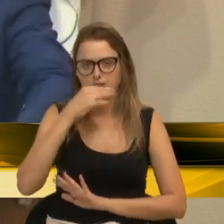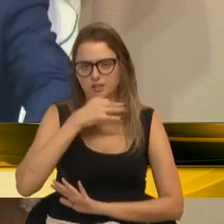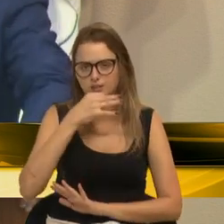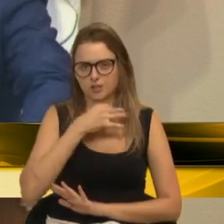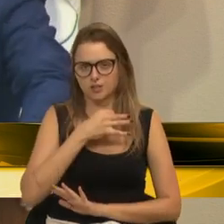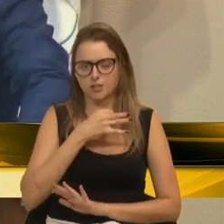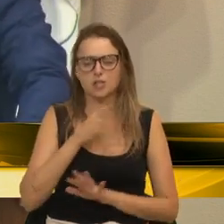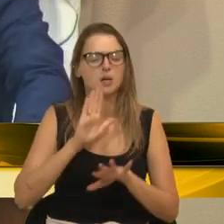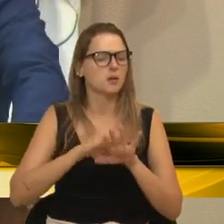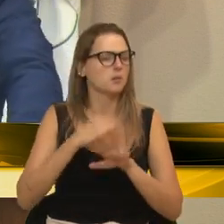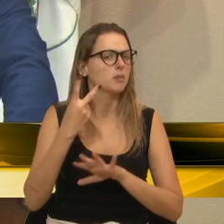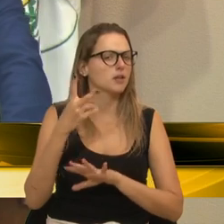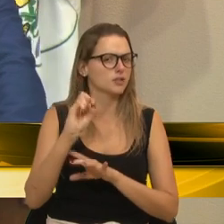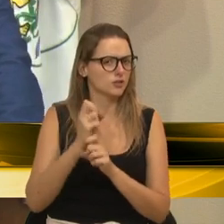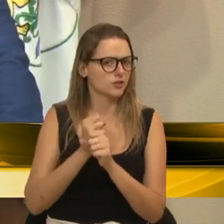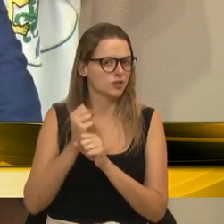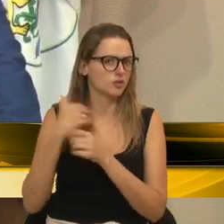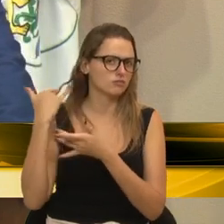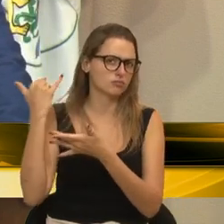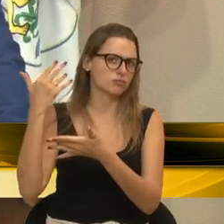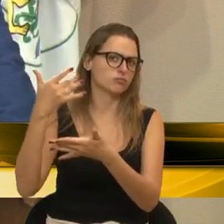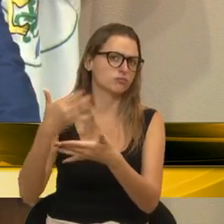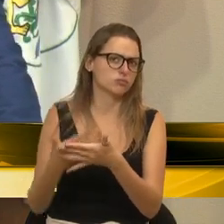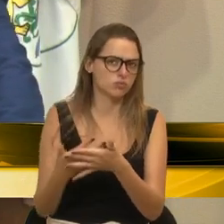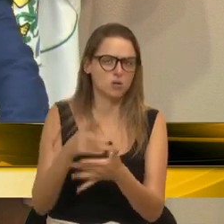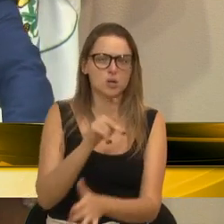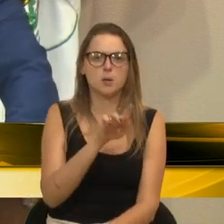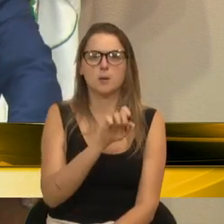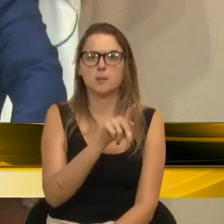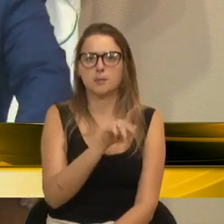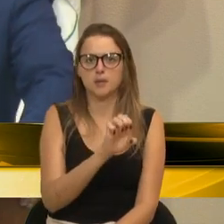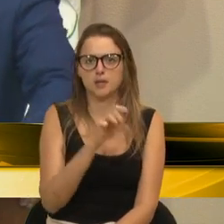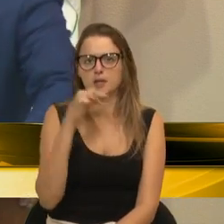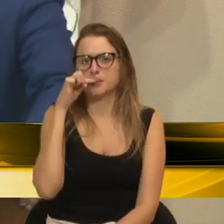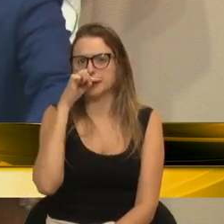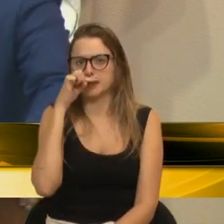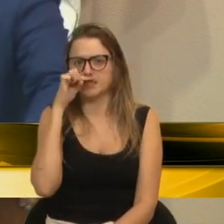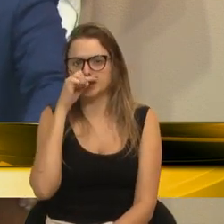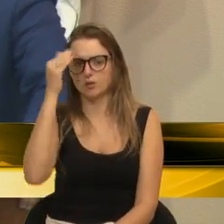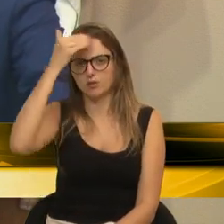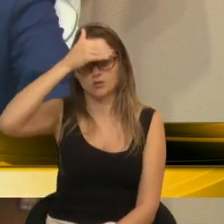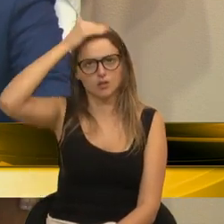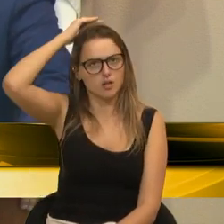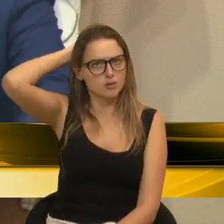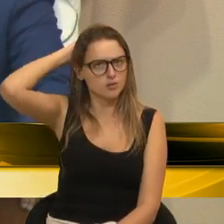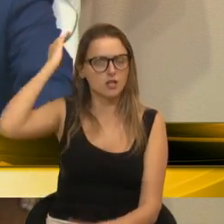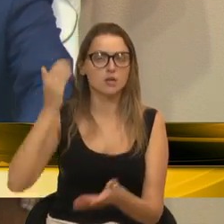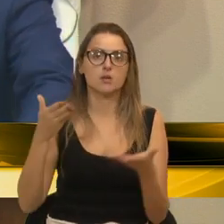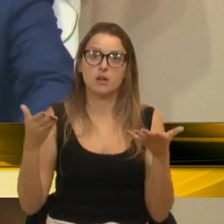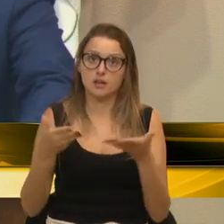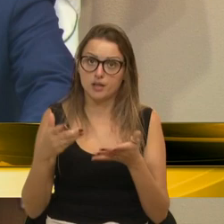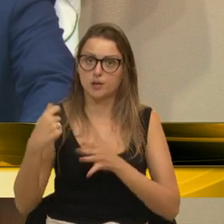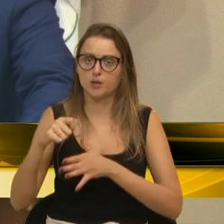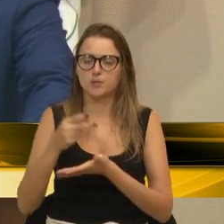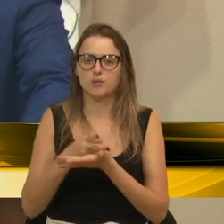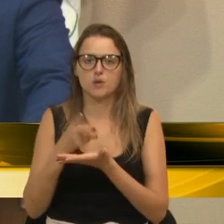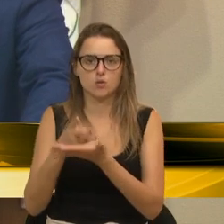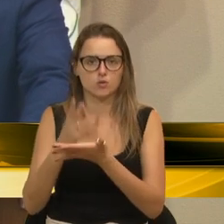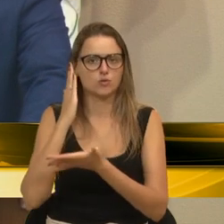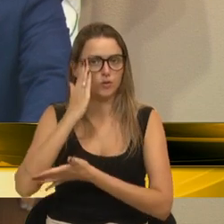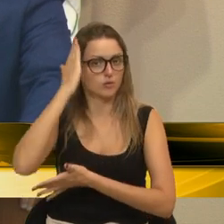há mais de 20 anos, vem do governo Pepe, governo Sartori, governo Alceu, e era para estar sendo dada sequência nesse governo,